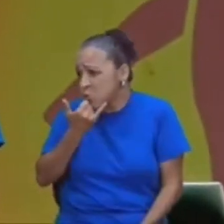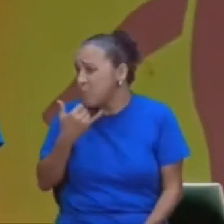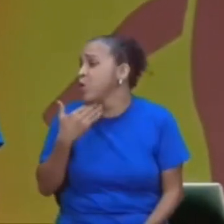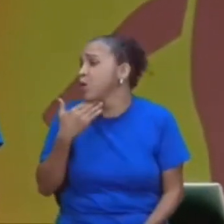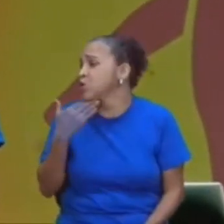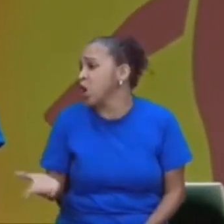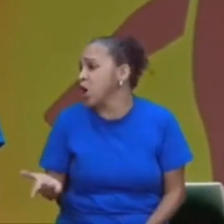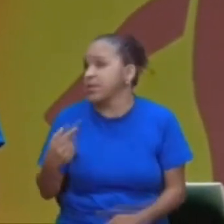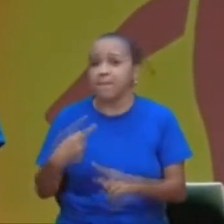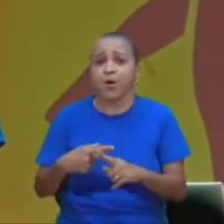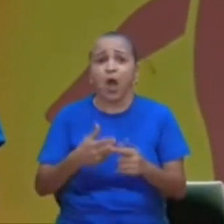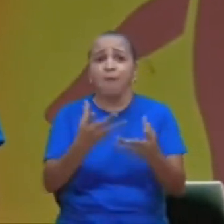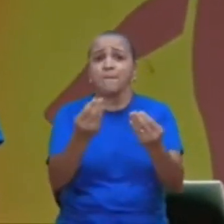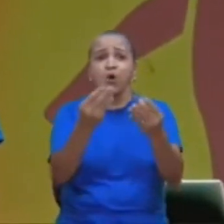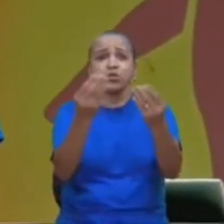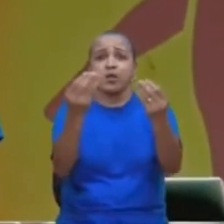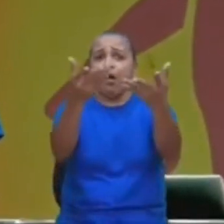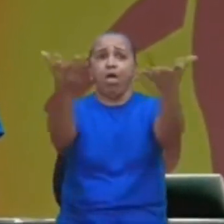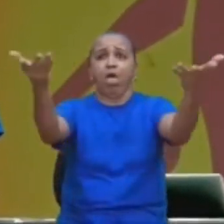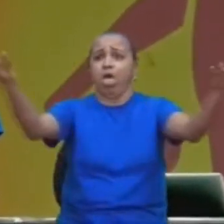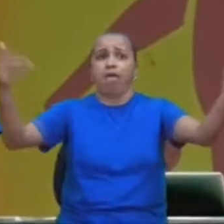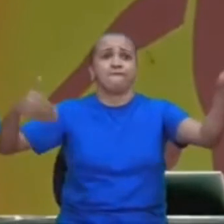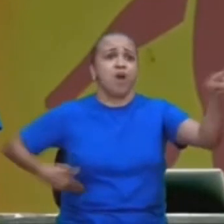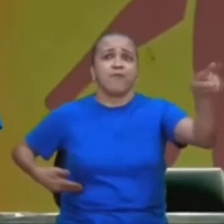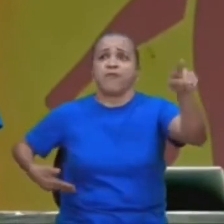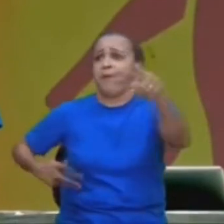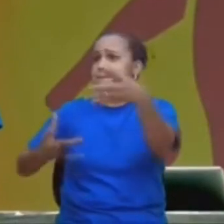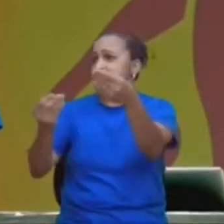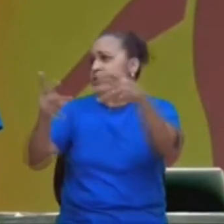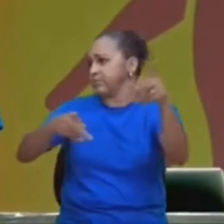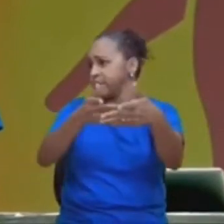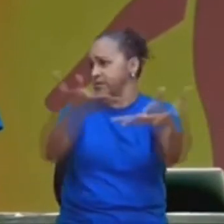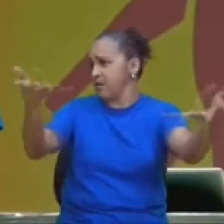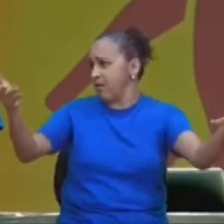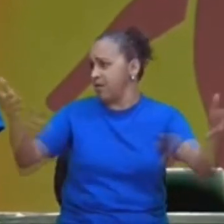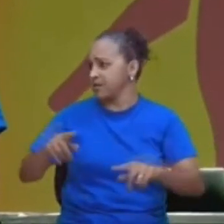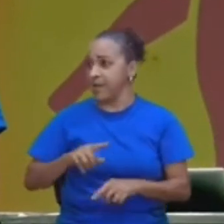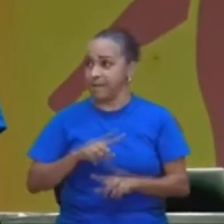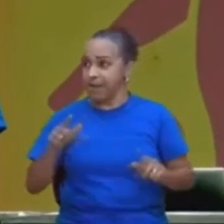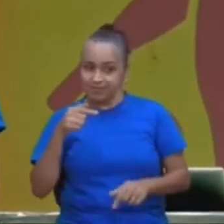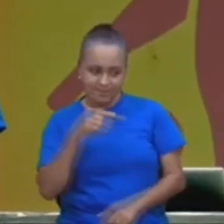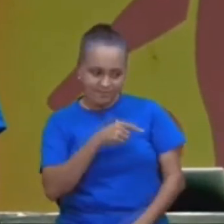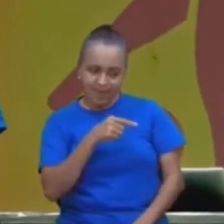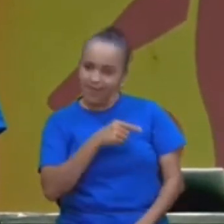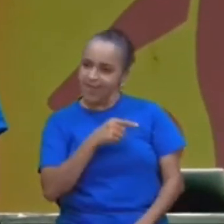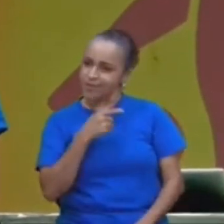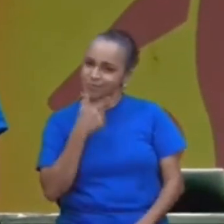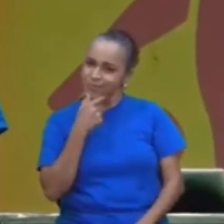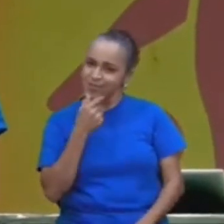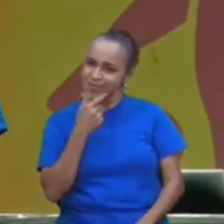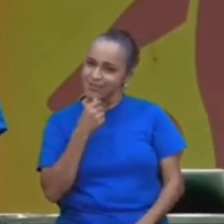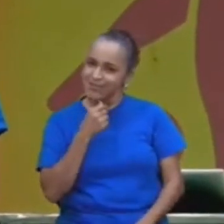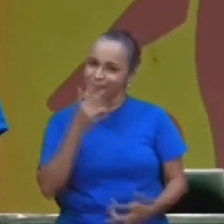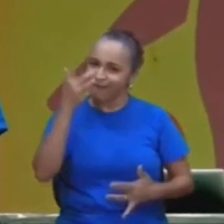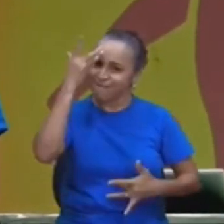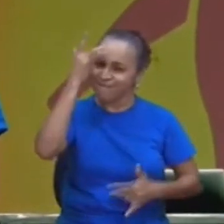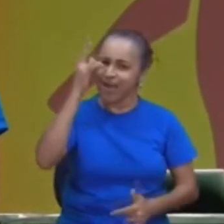O bicho não tinha fé mesmo, mas o menino teve, e entregou, tudo que tinha aquele pouco,